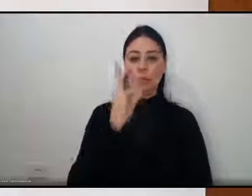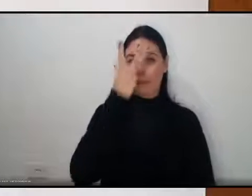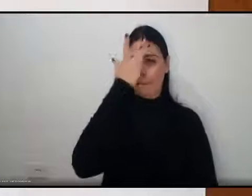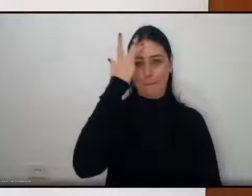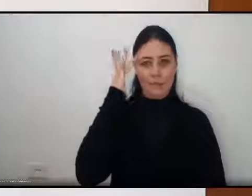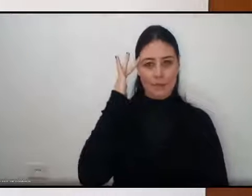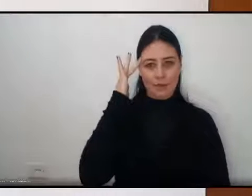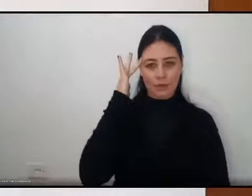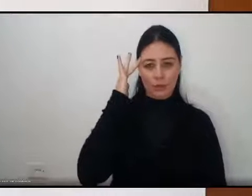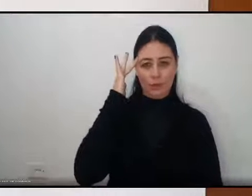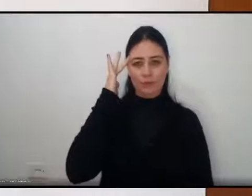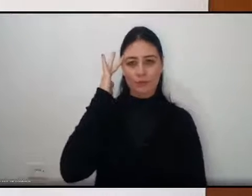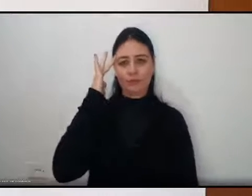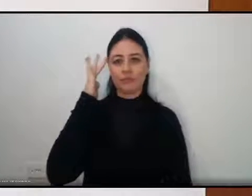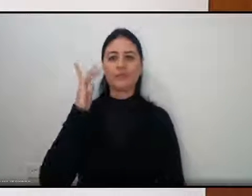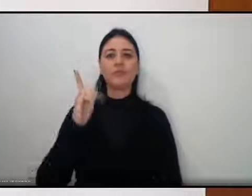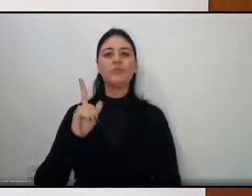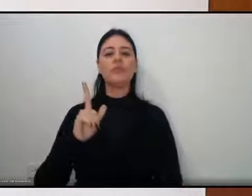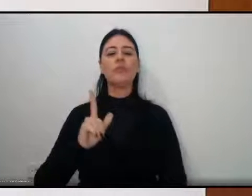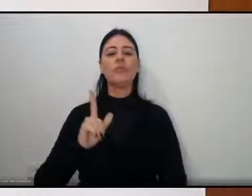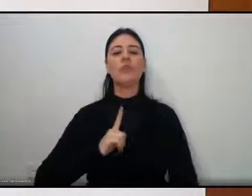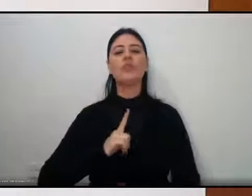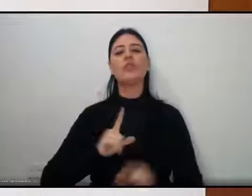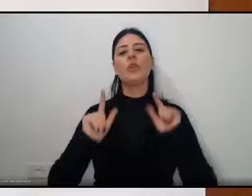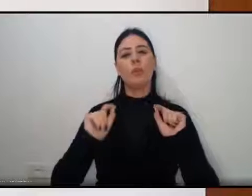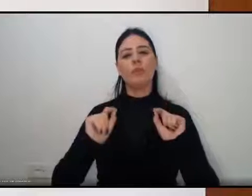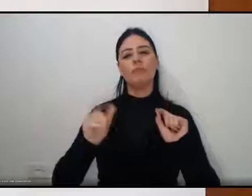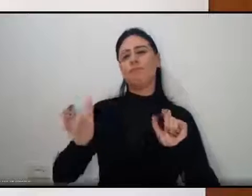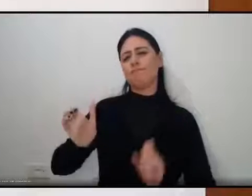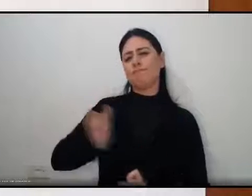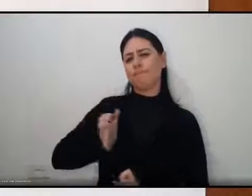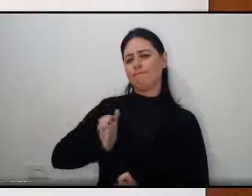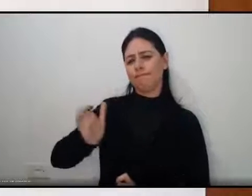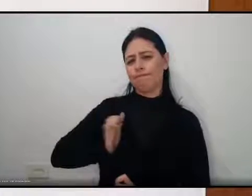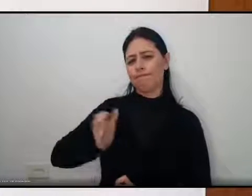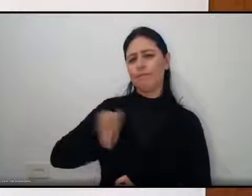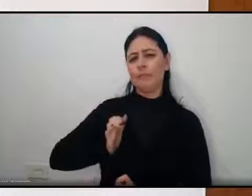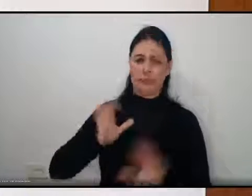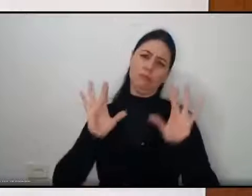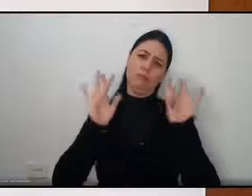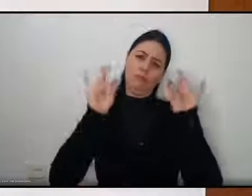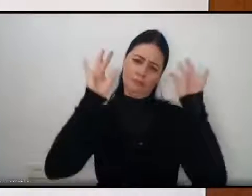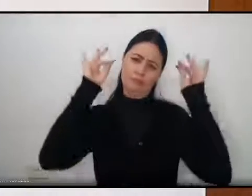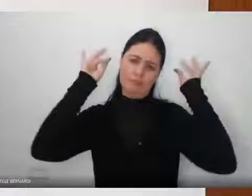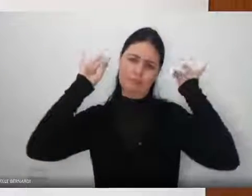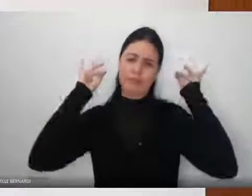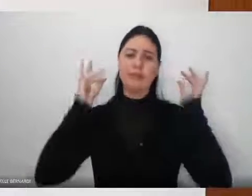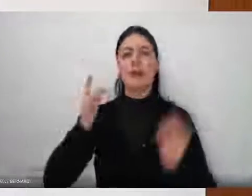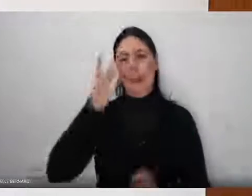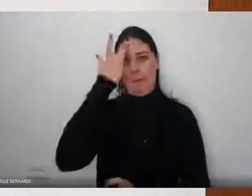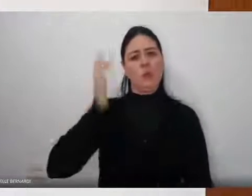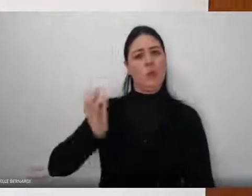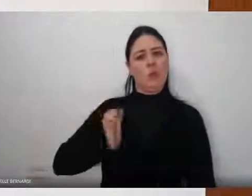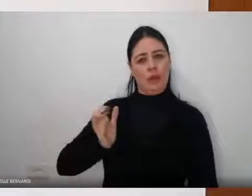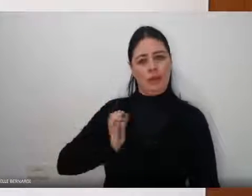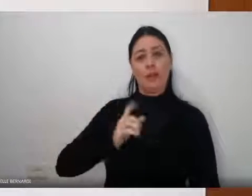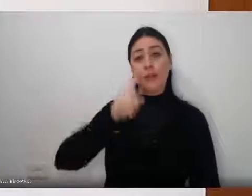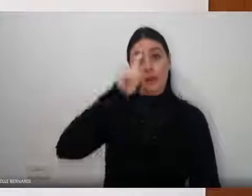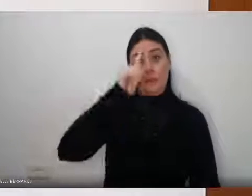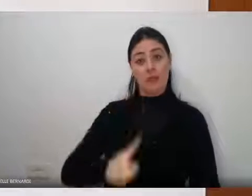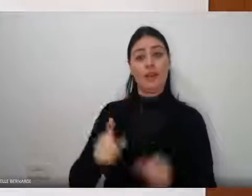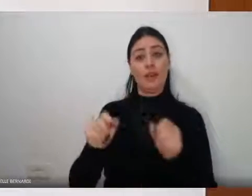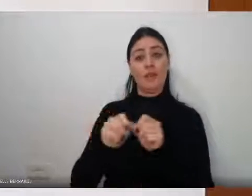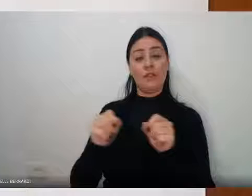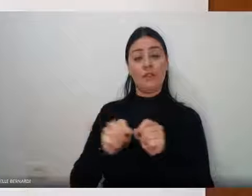ela mandava fazer uma estátua, que a gente chama de busto. O que é um busto? É uma estátua da altura do busto até a